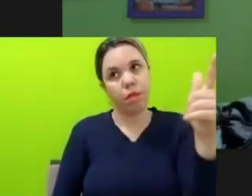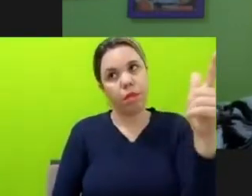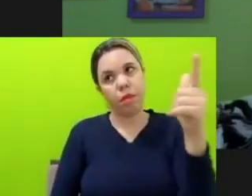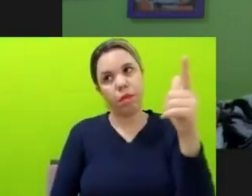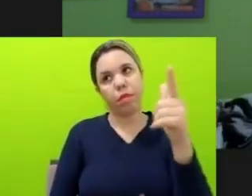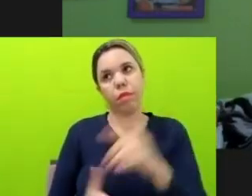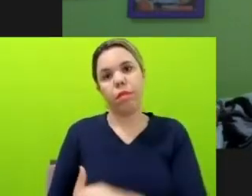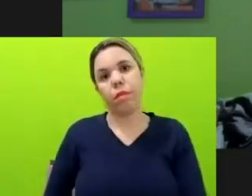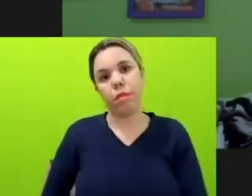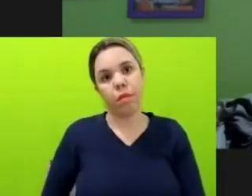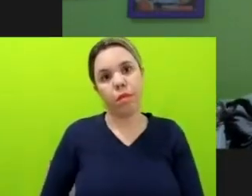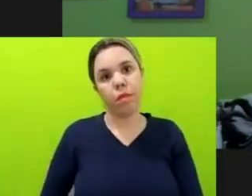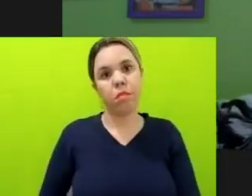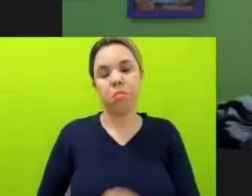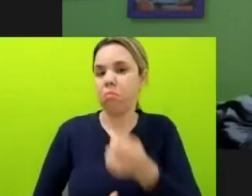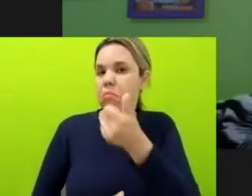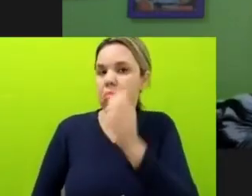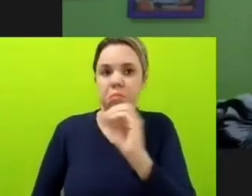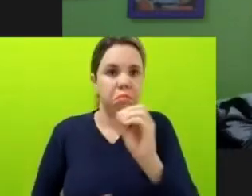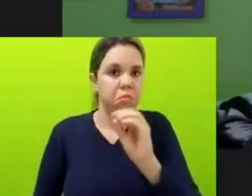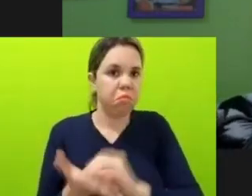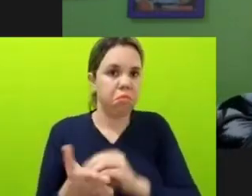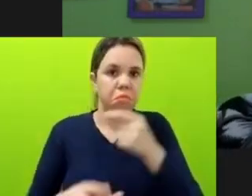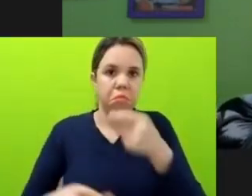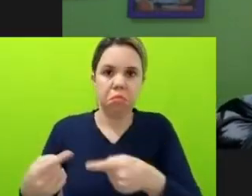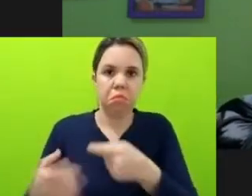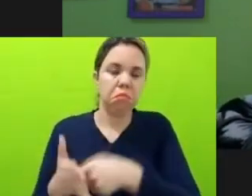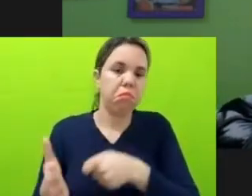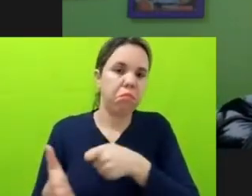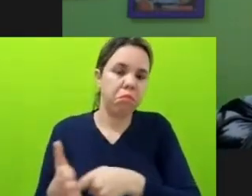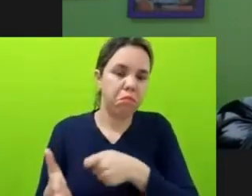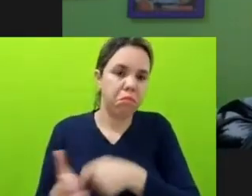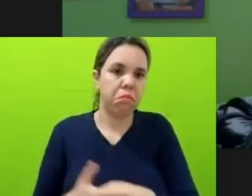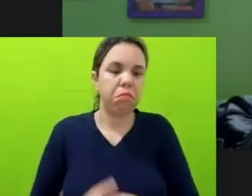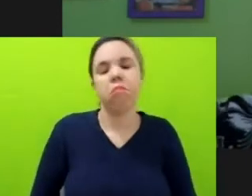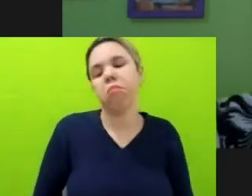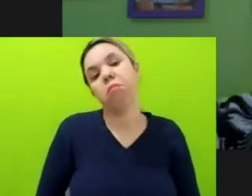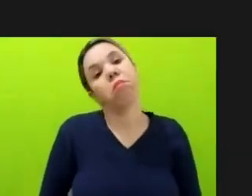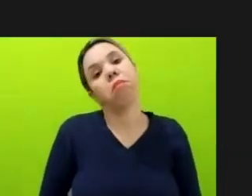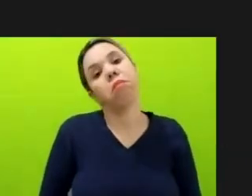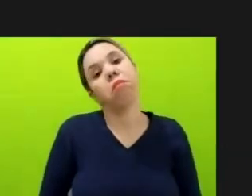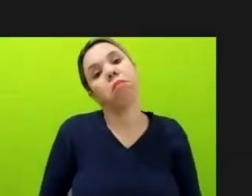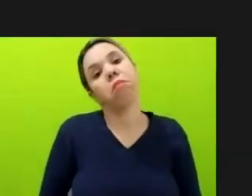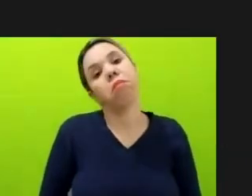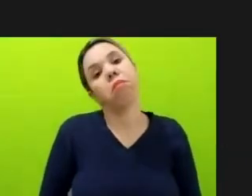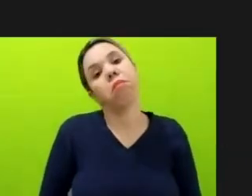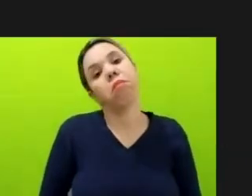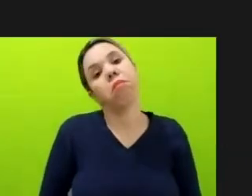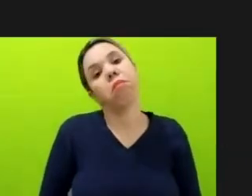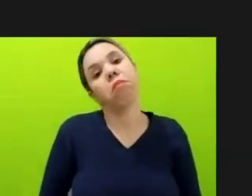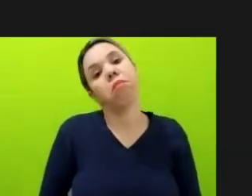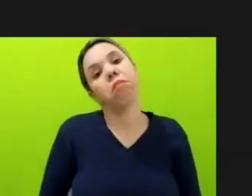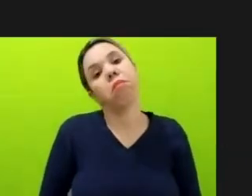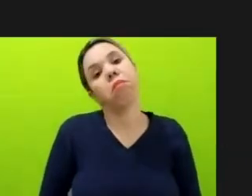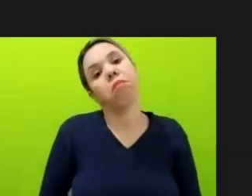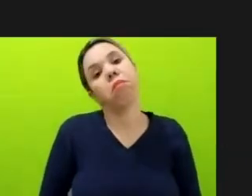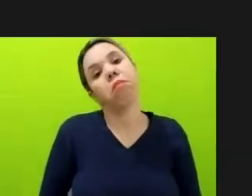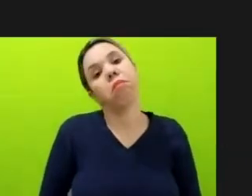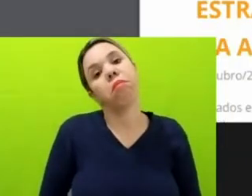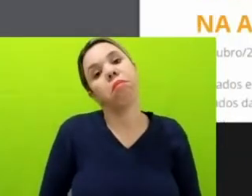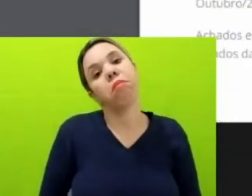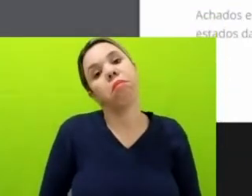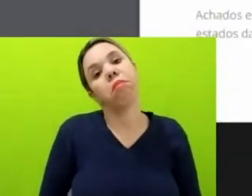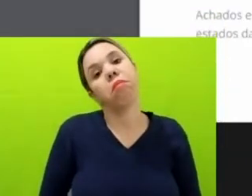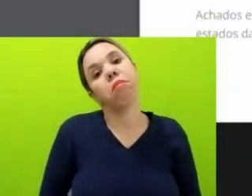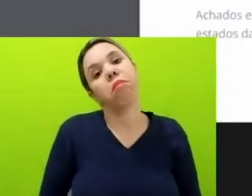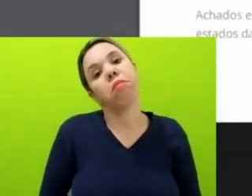nada de política, seja tanto um conselho para discutir quais são as questões importantes, seja uma